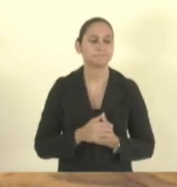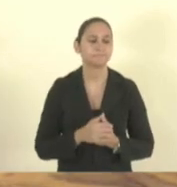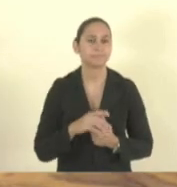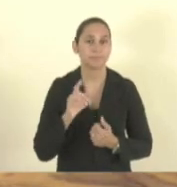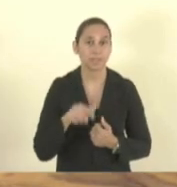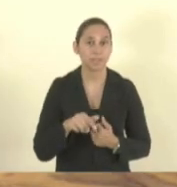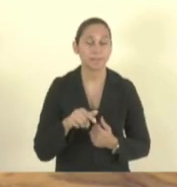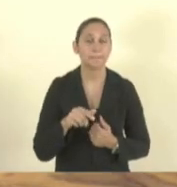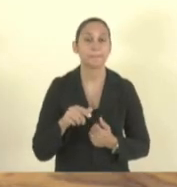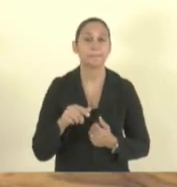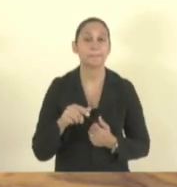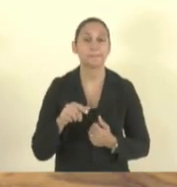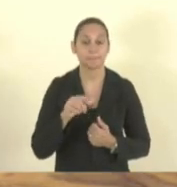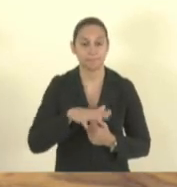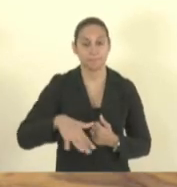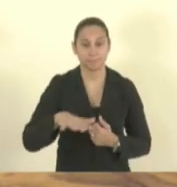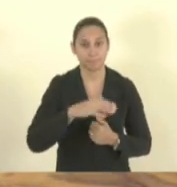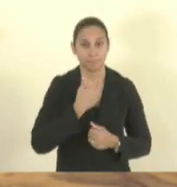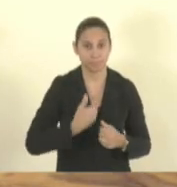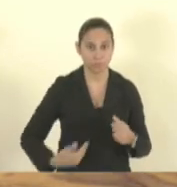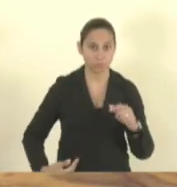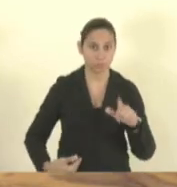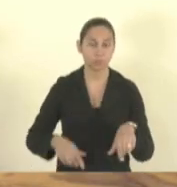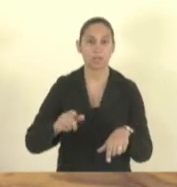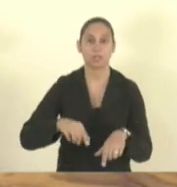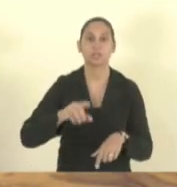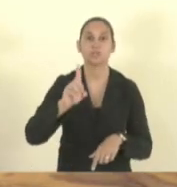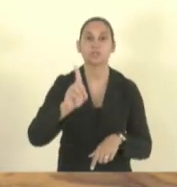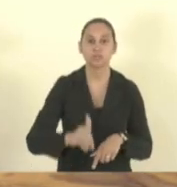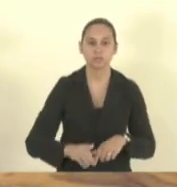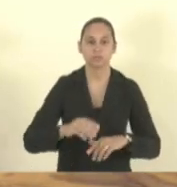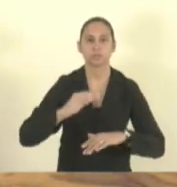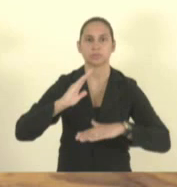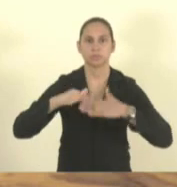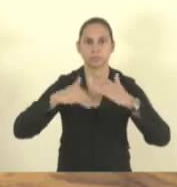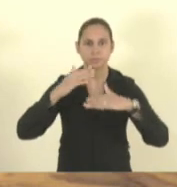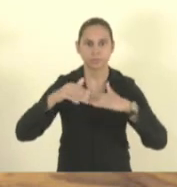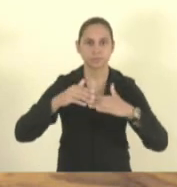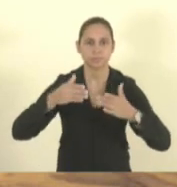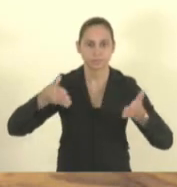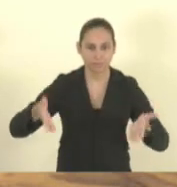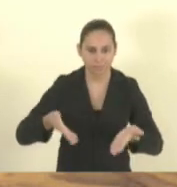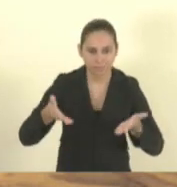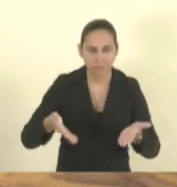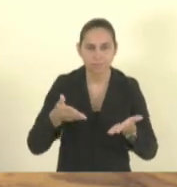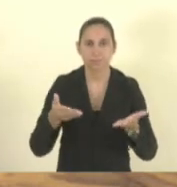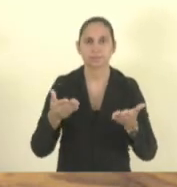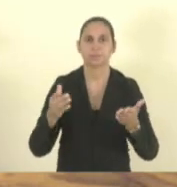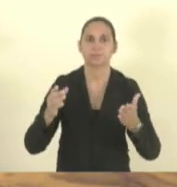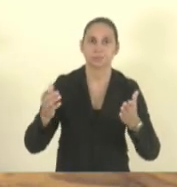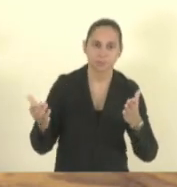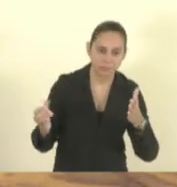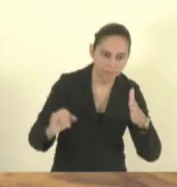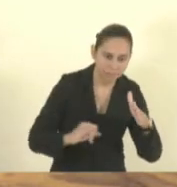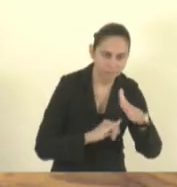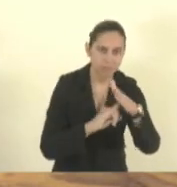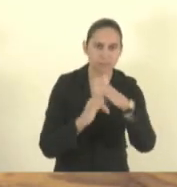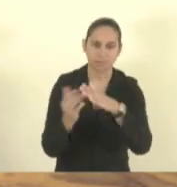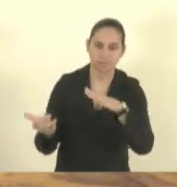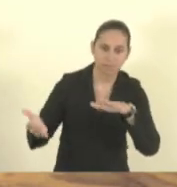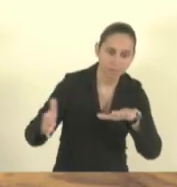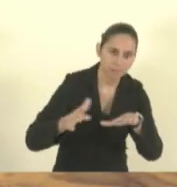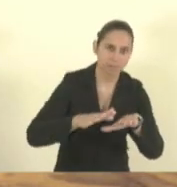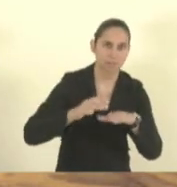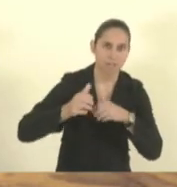assegurar, criar, desenvolver, implementar, incentivar e